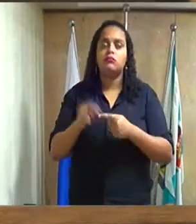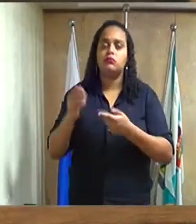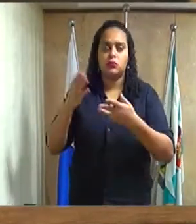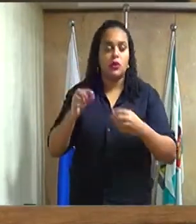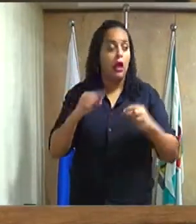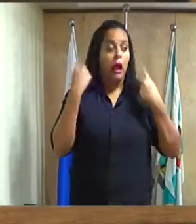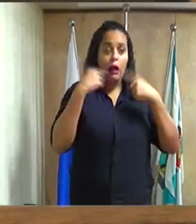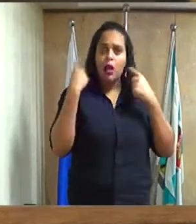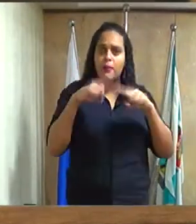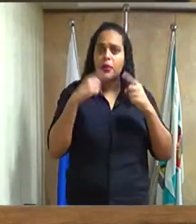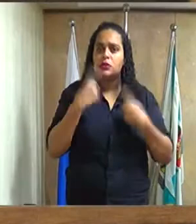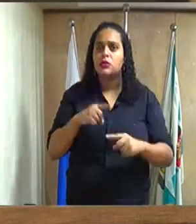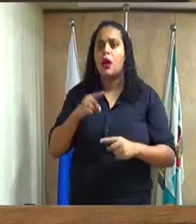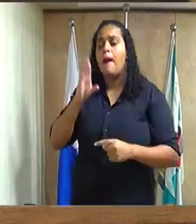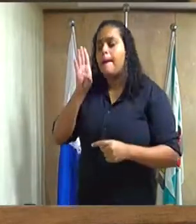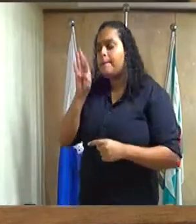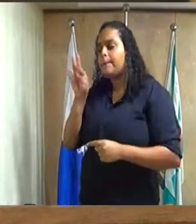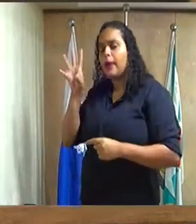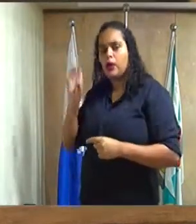denúncias Beto Gabriel,